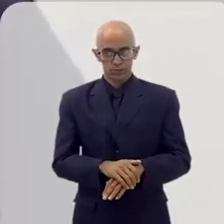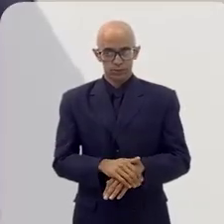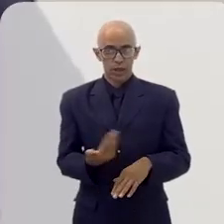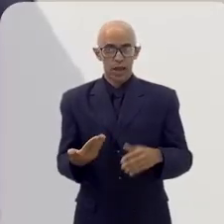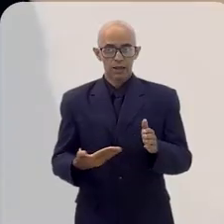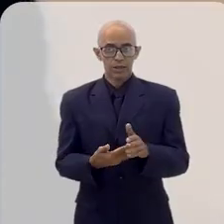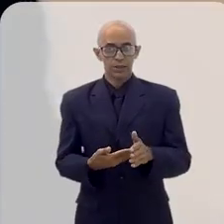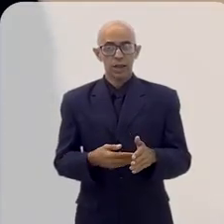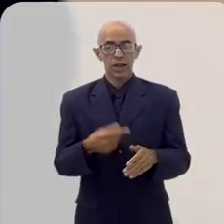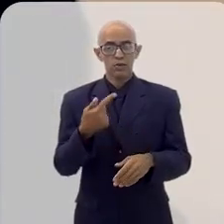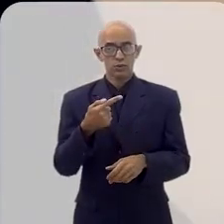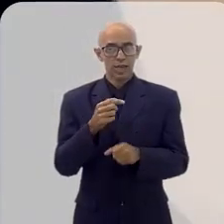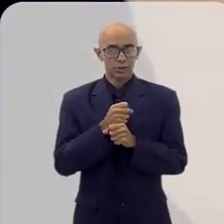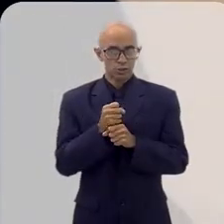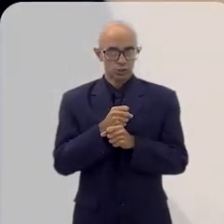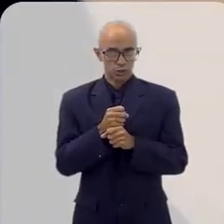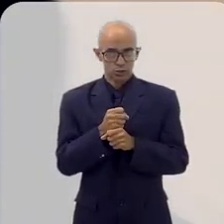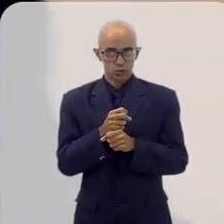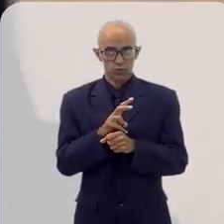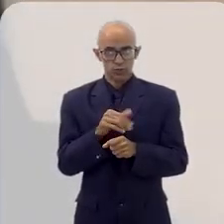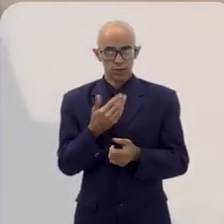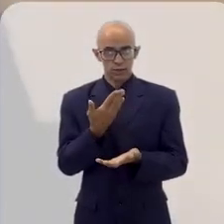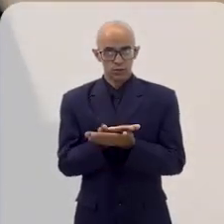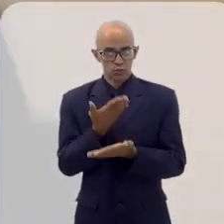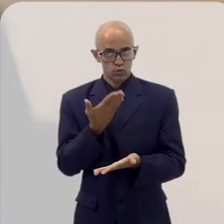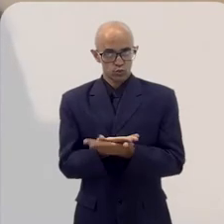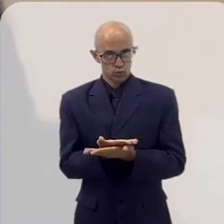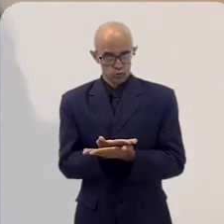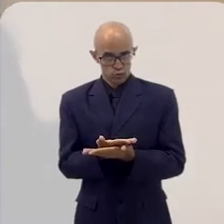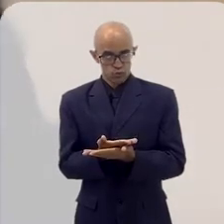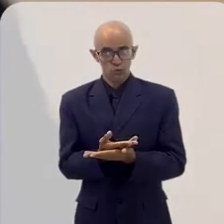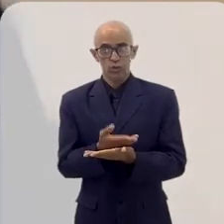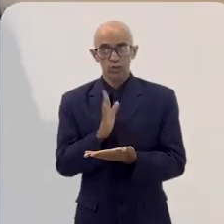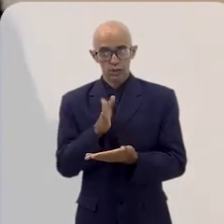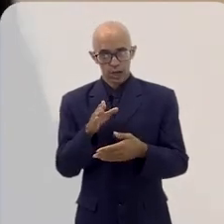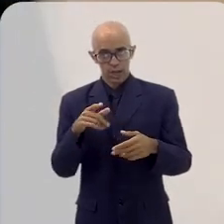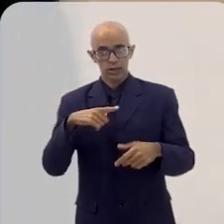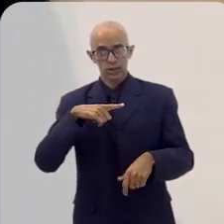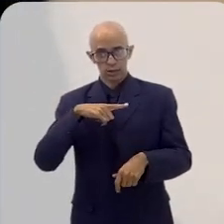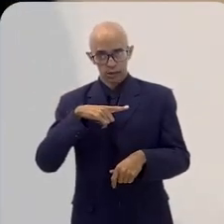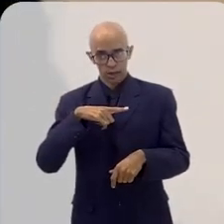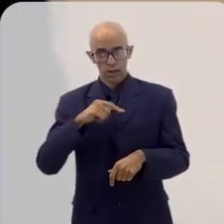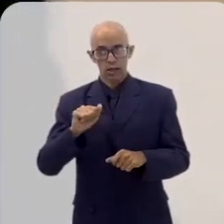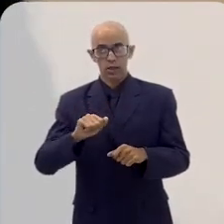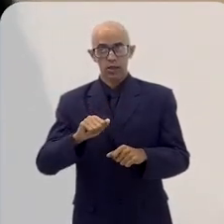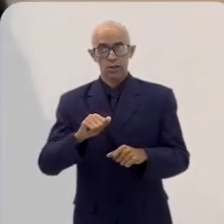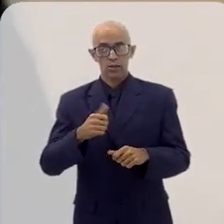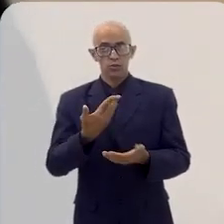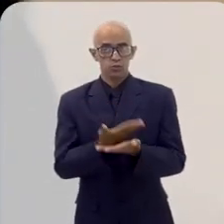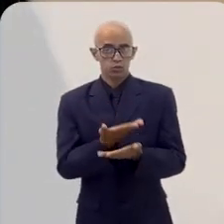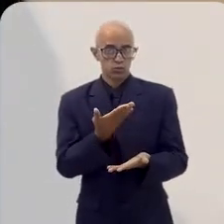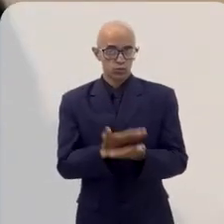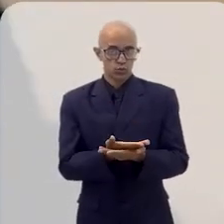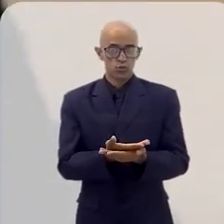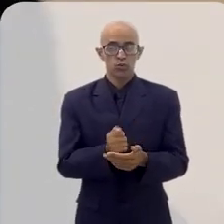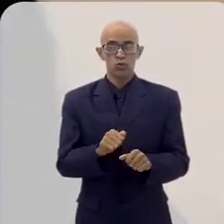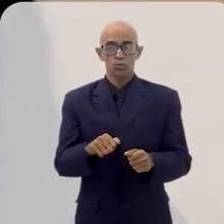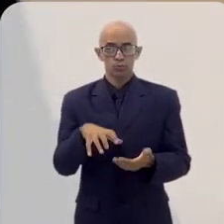anos, até chegar ao sétimo ano, vai haver um estudo, já está acontecendo, inclusive, um estudo por parte das